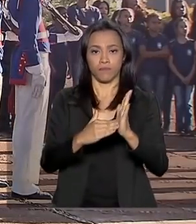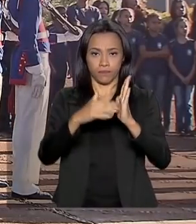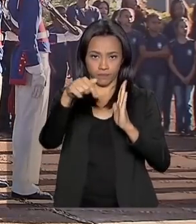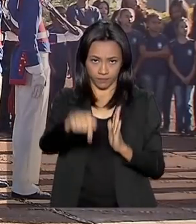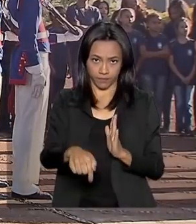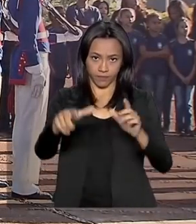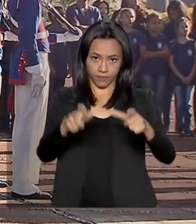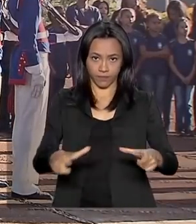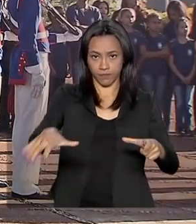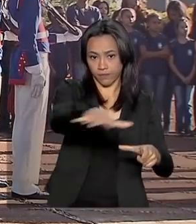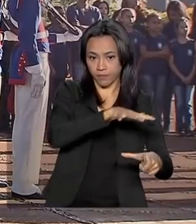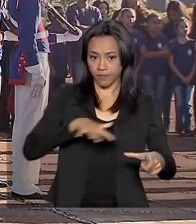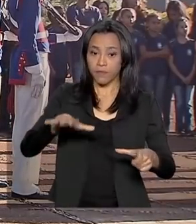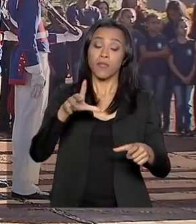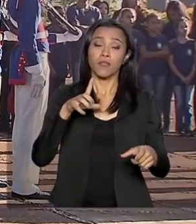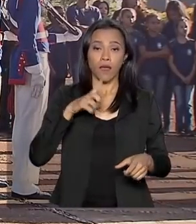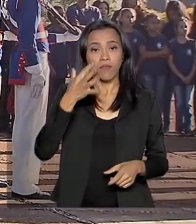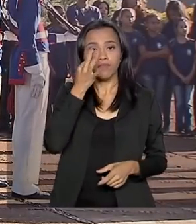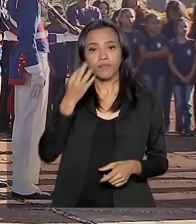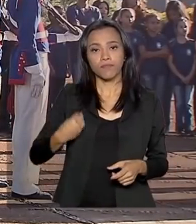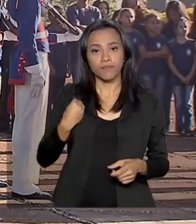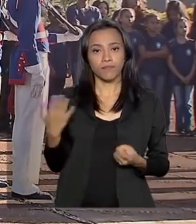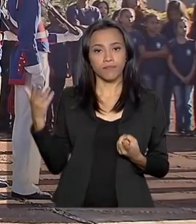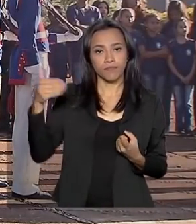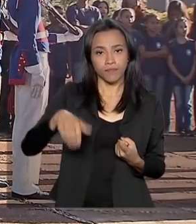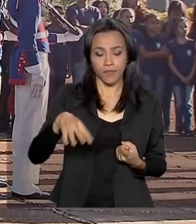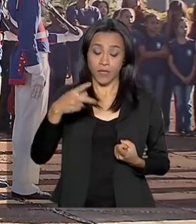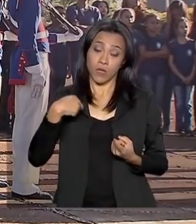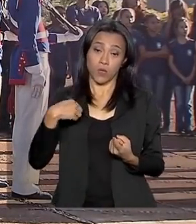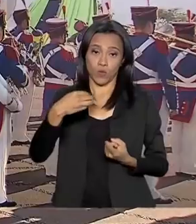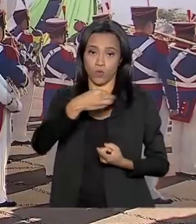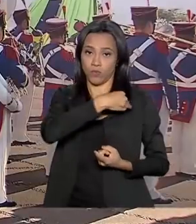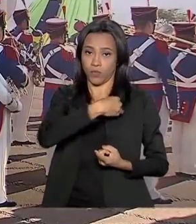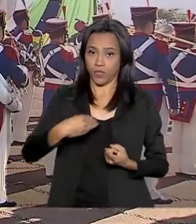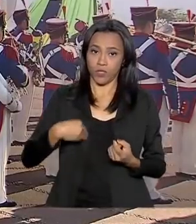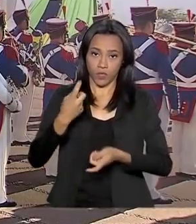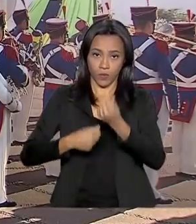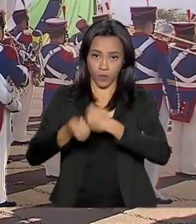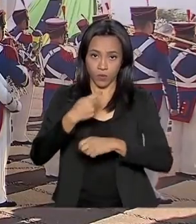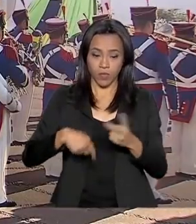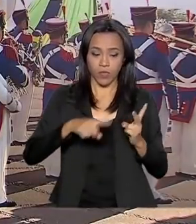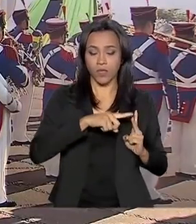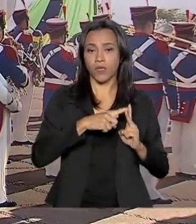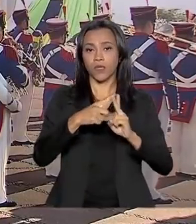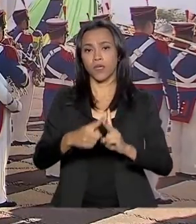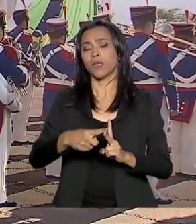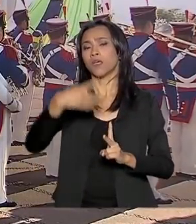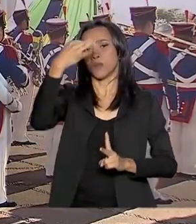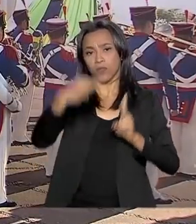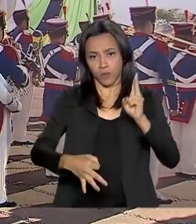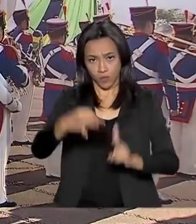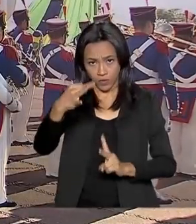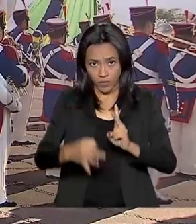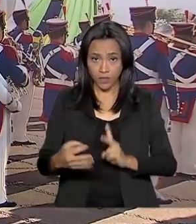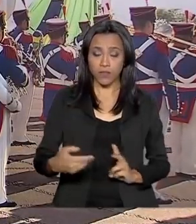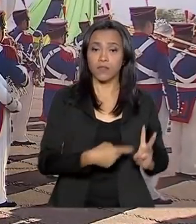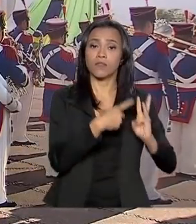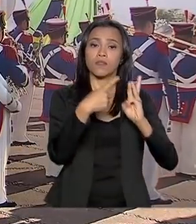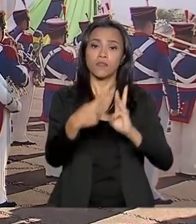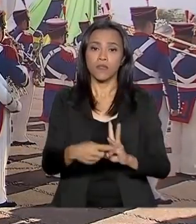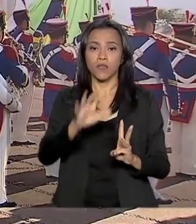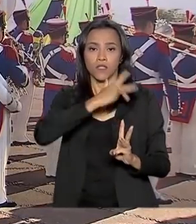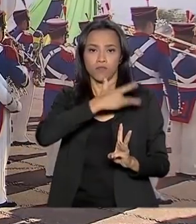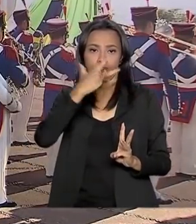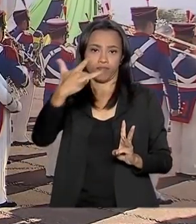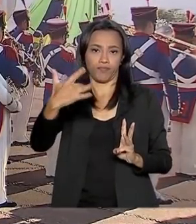presentes, entre outros ministros, Paulo Guedes, da Economia, Sérgio Moro, da Justiça e Segurança Pública e Onyx